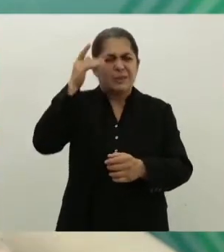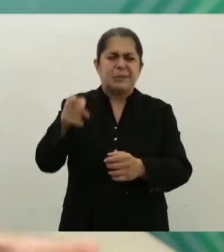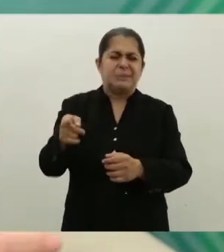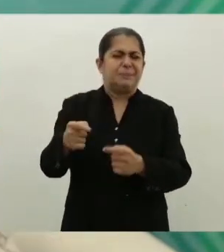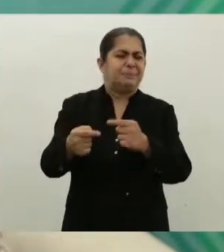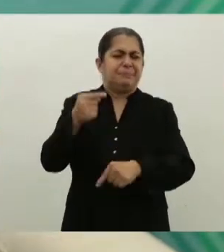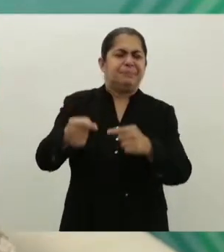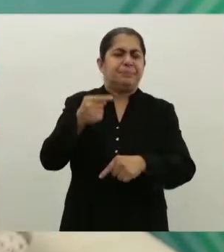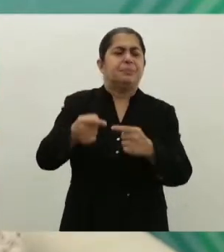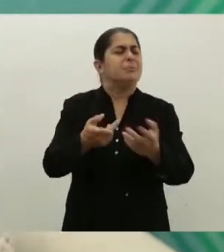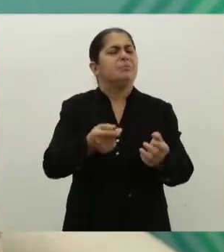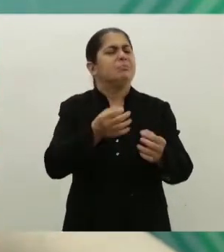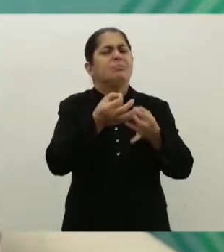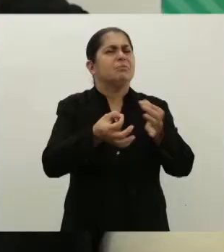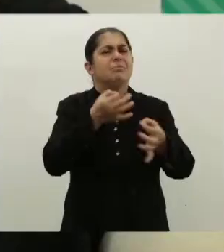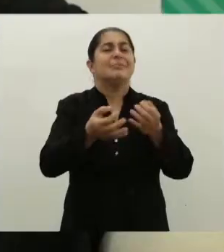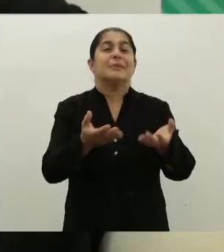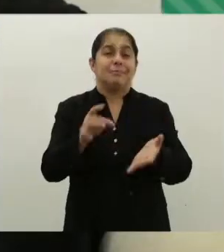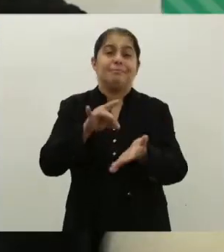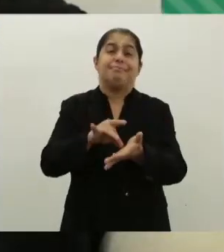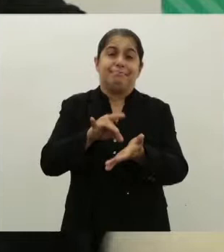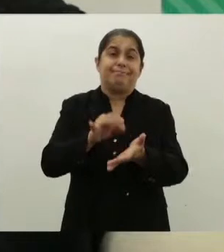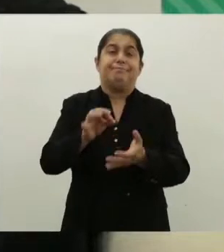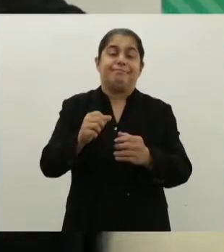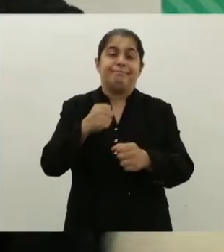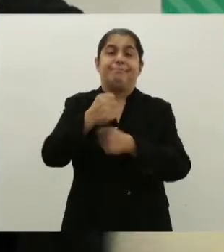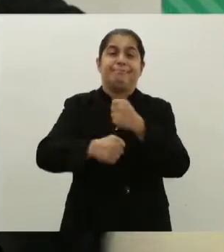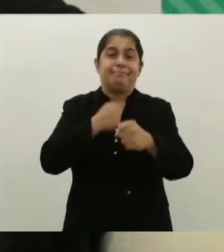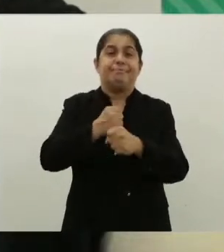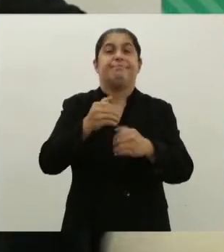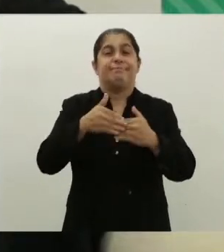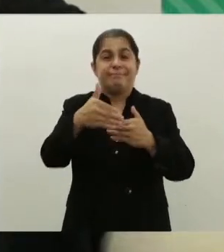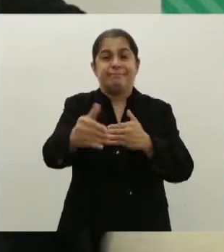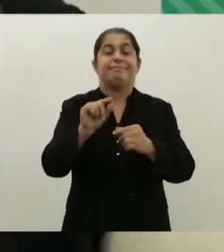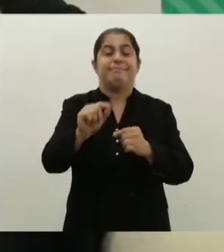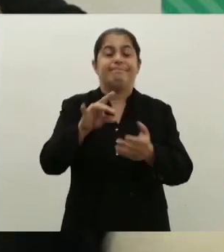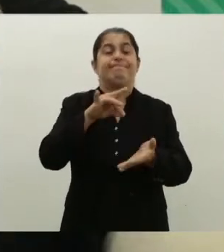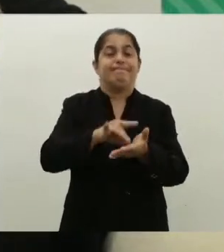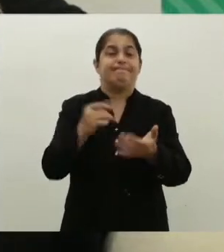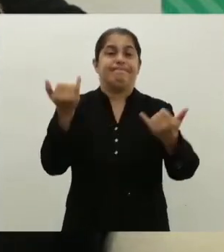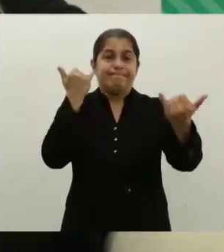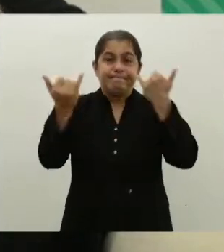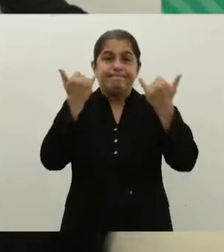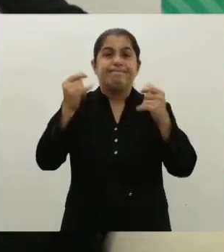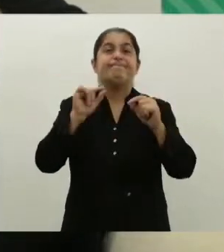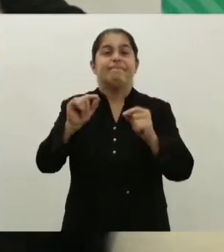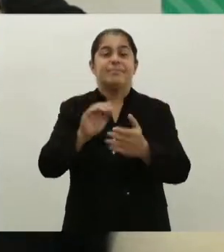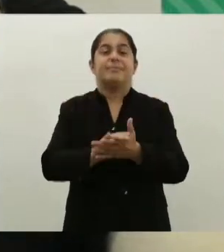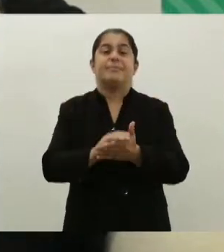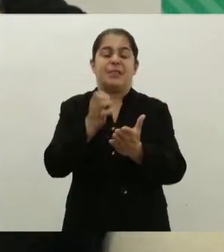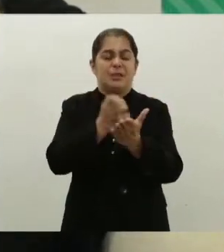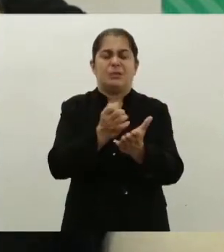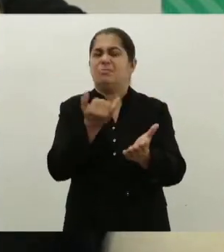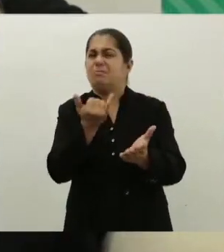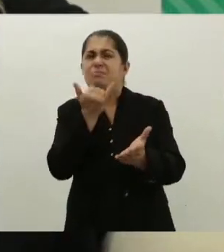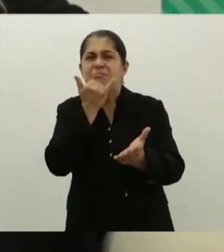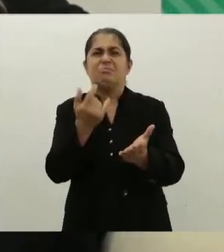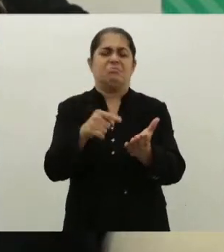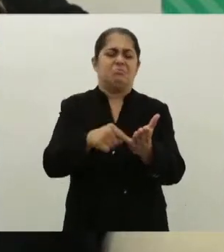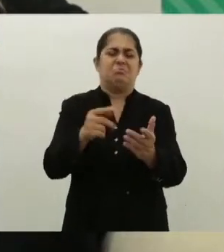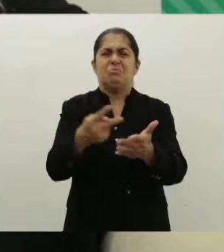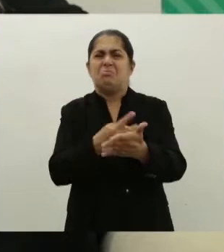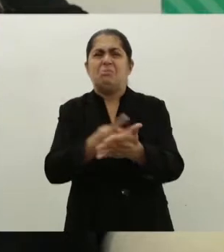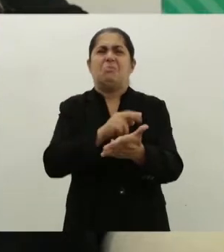críticas. A que a senhora atribui isso? Sem dúvida nenhuma. Acho que ao longo desses anos, que a gente mais escuta são críticas ao Estatuto.